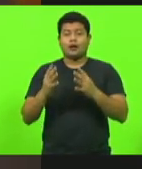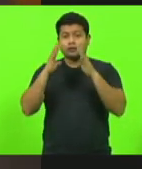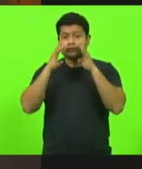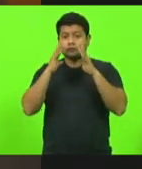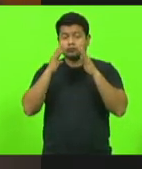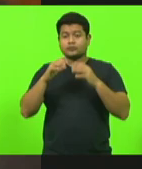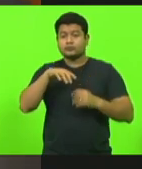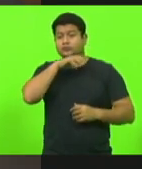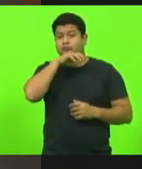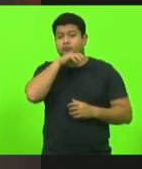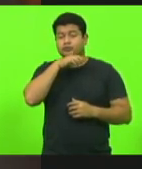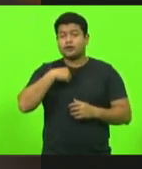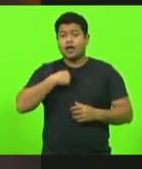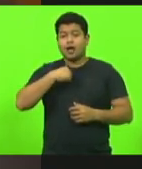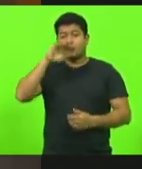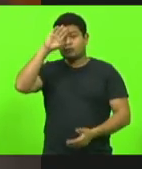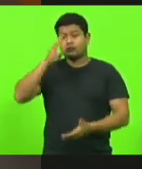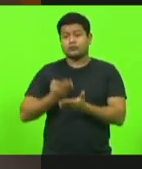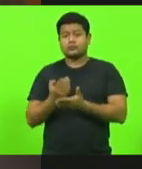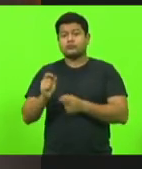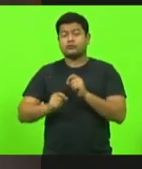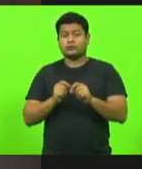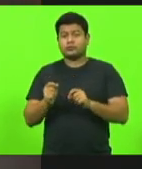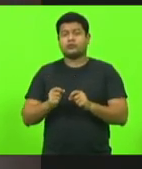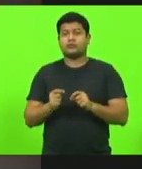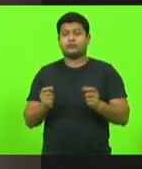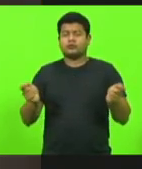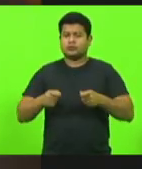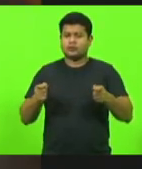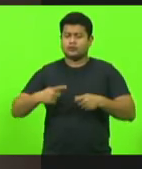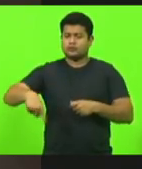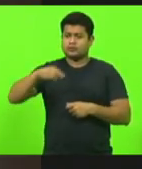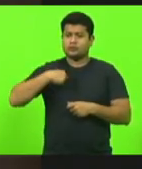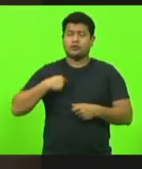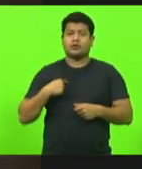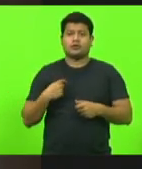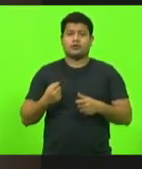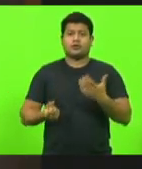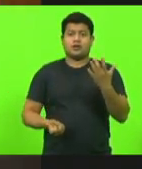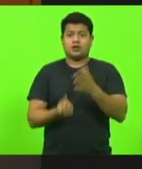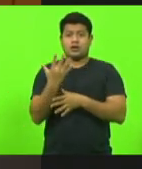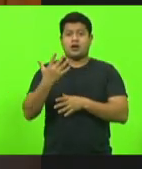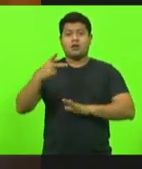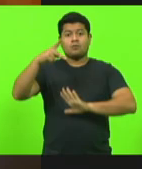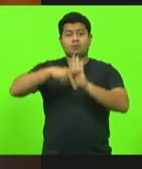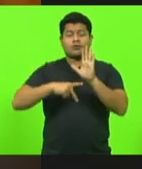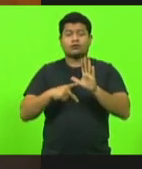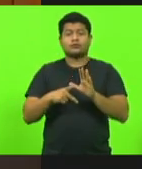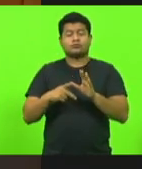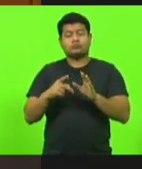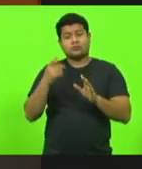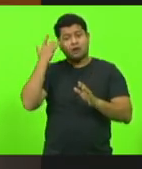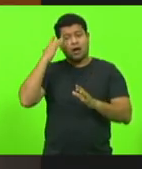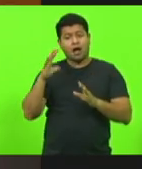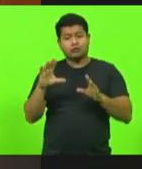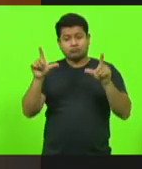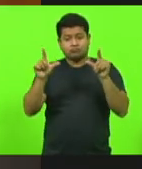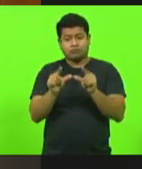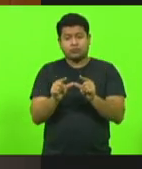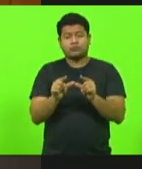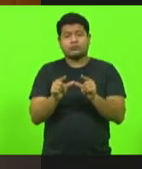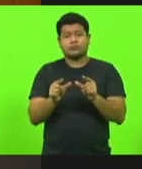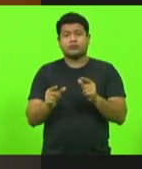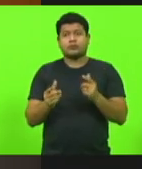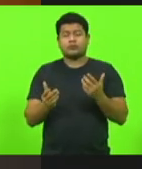e acredito, deputado Marços, que a gente pode efetivamente construir um projeto talvez mais enxu e que, como disse o deputado